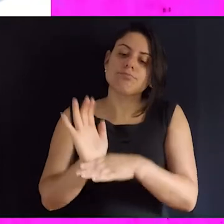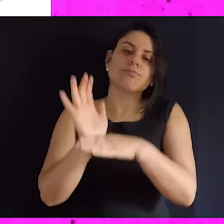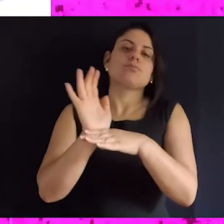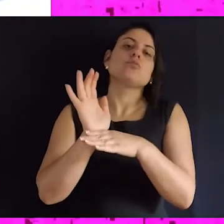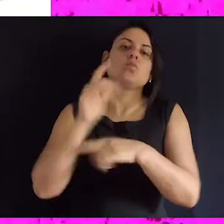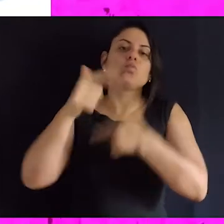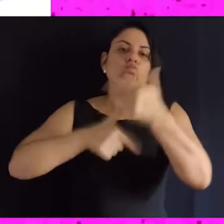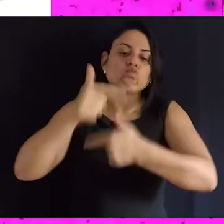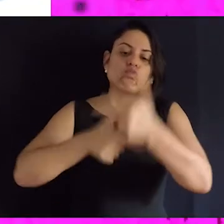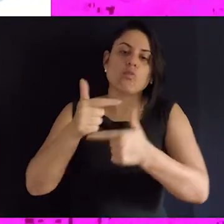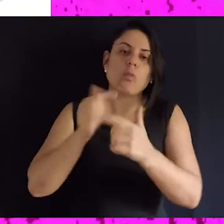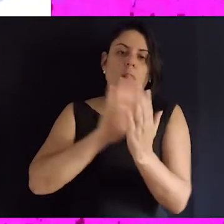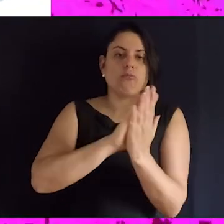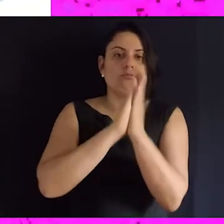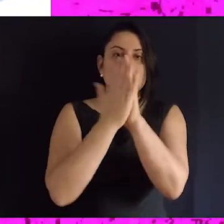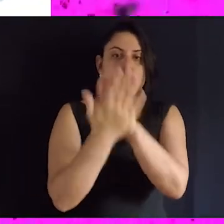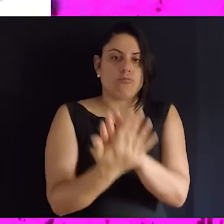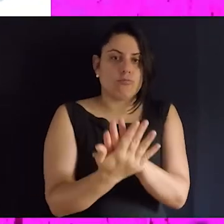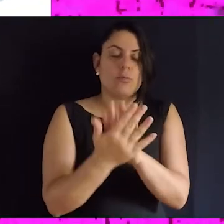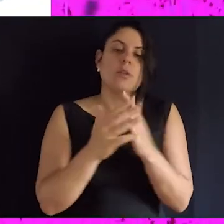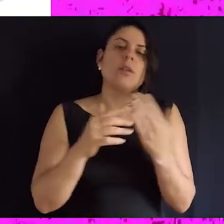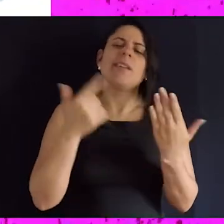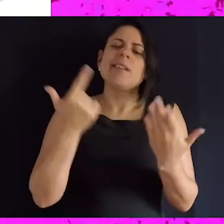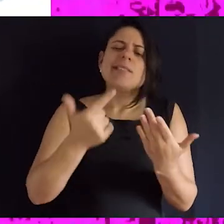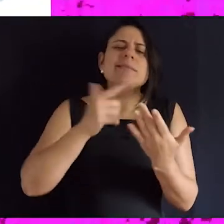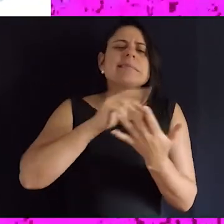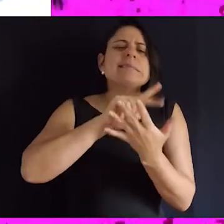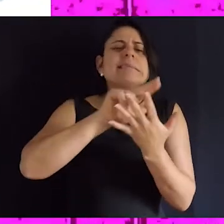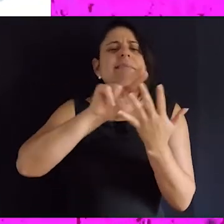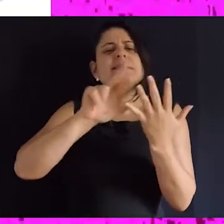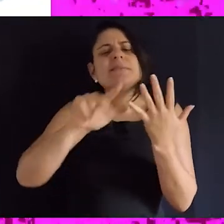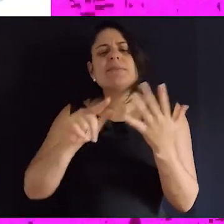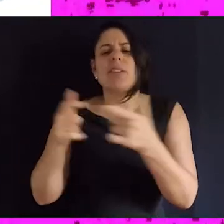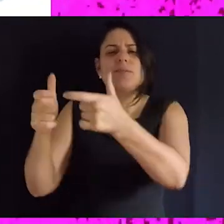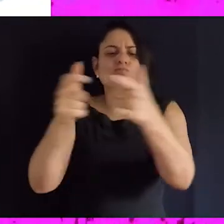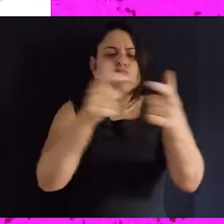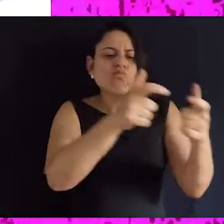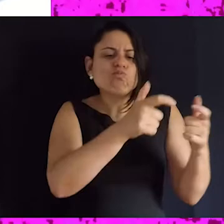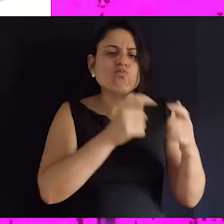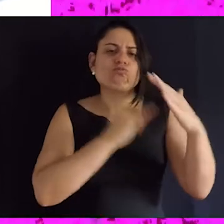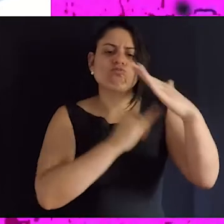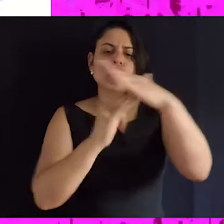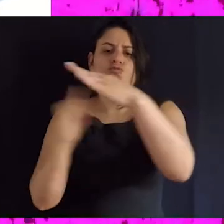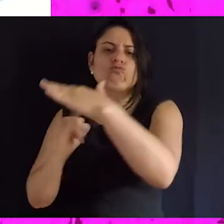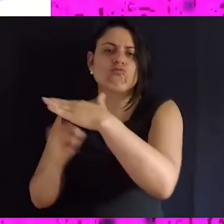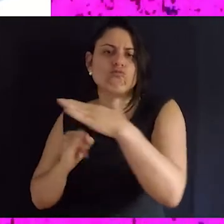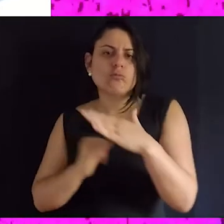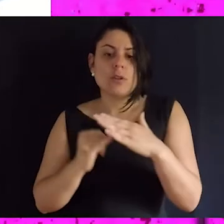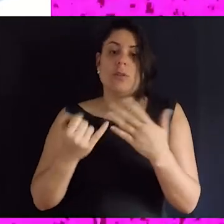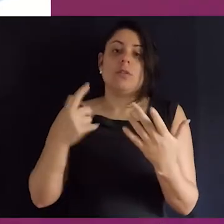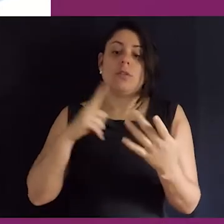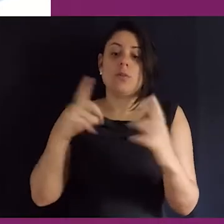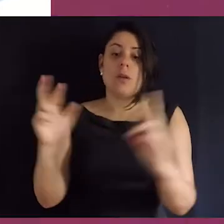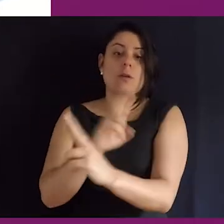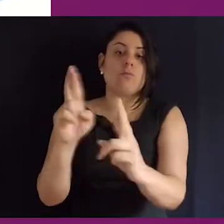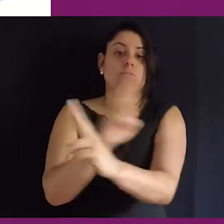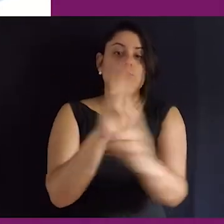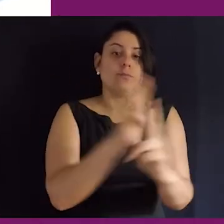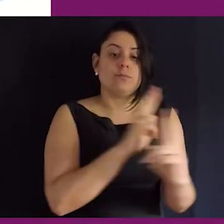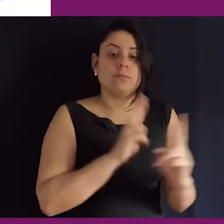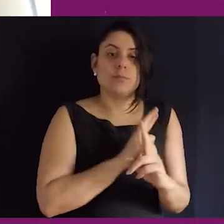Então, ele atende essas pessoas trans através de uma ação que envolve várias outras